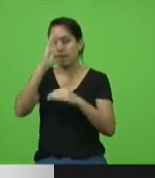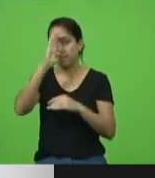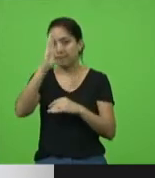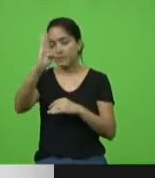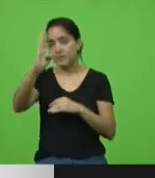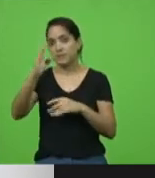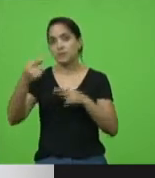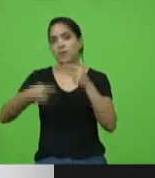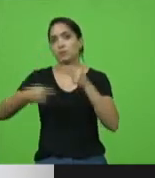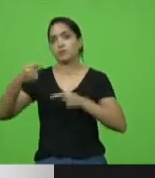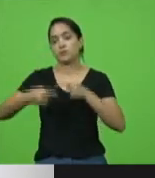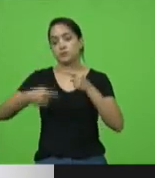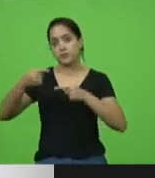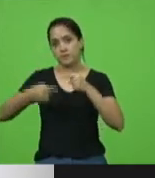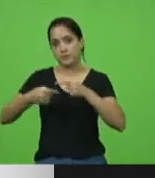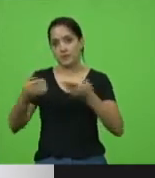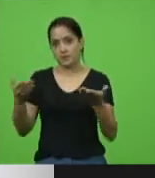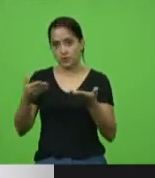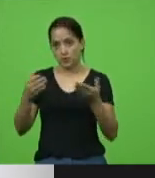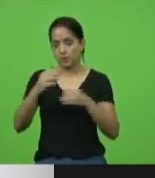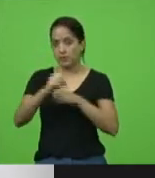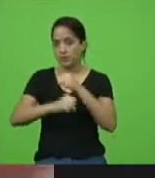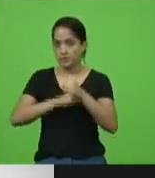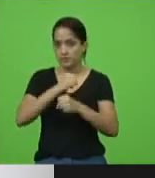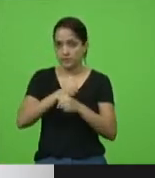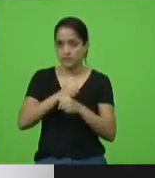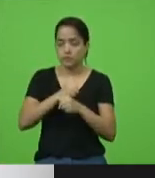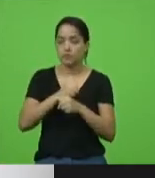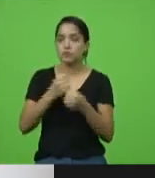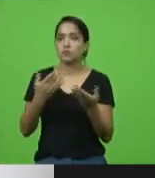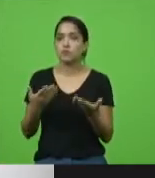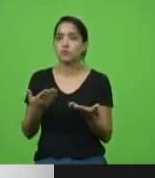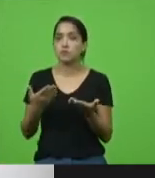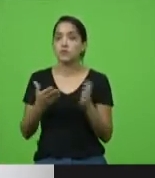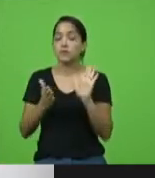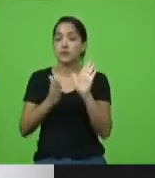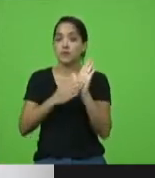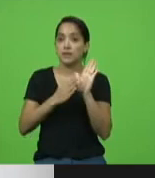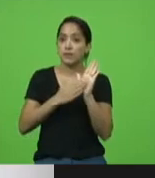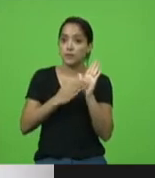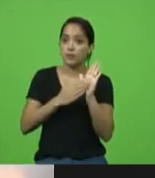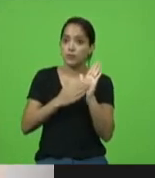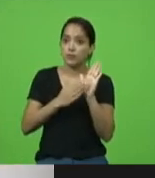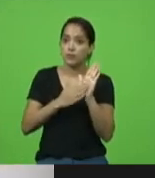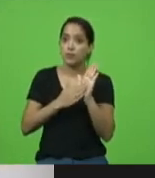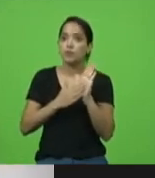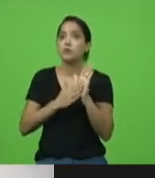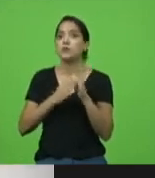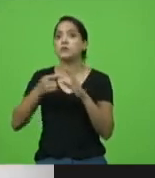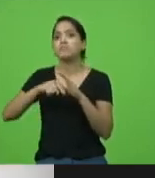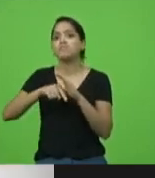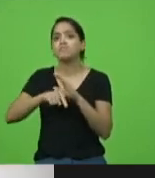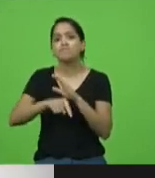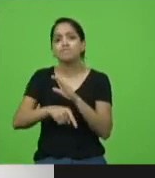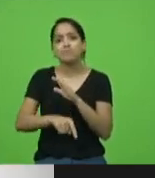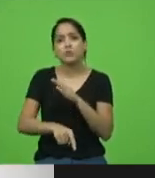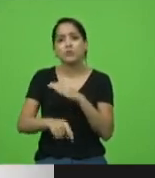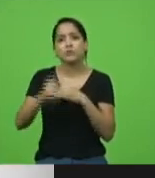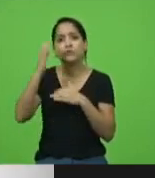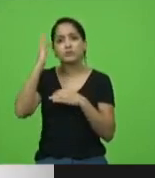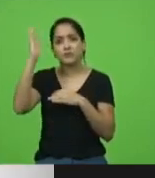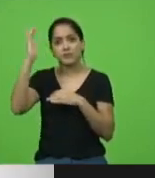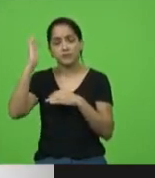debate deste ano da campanha da fraternidade. E ela propõe uma profunda reflexão sobre